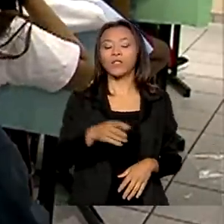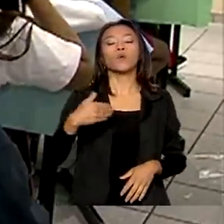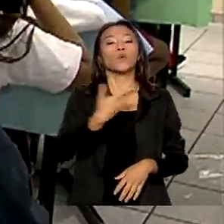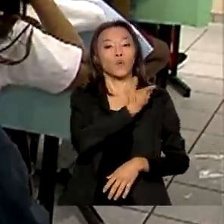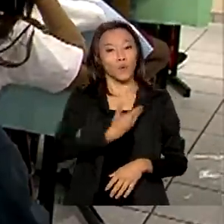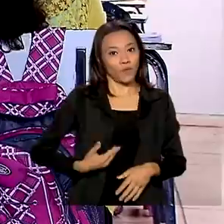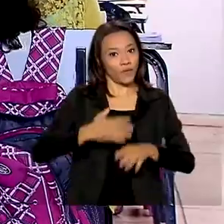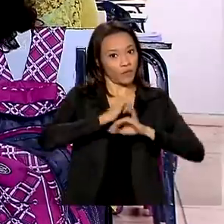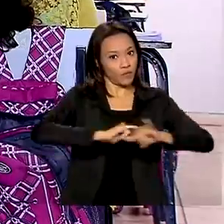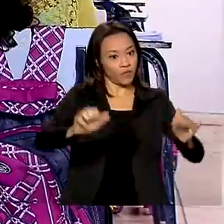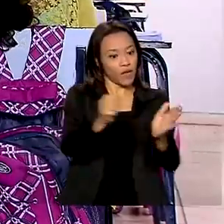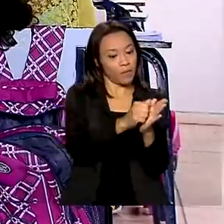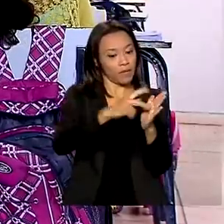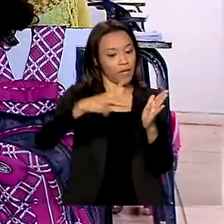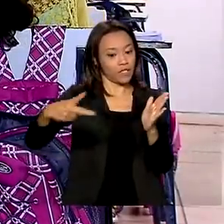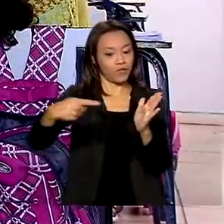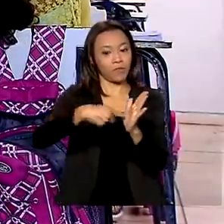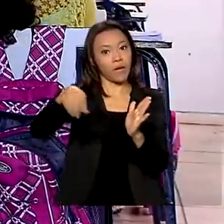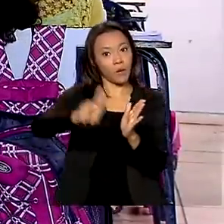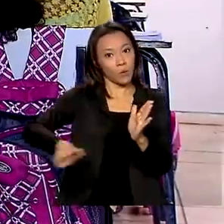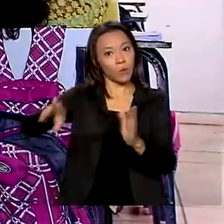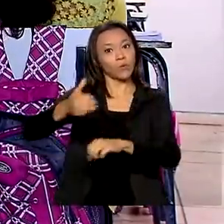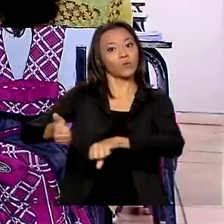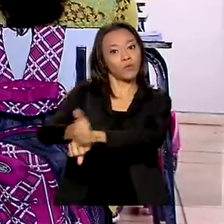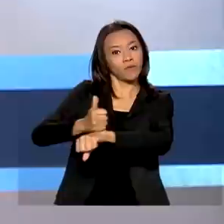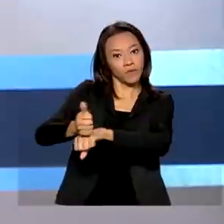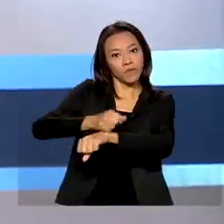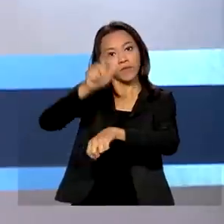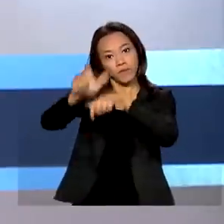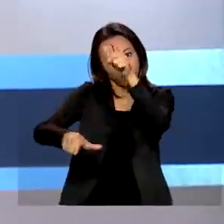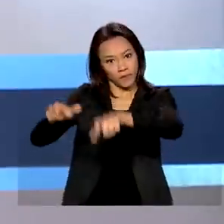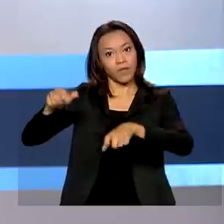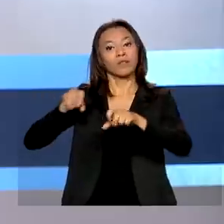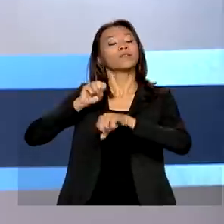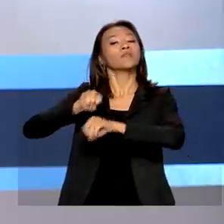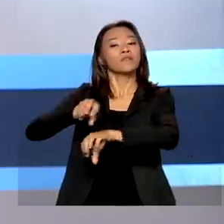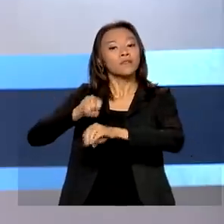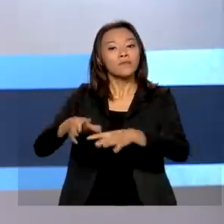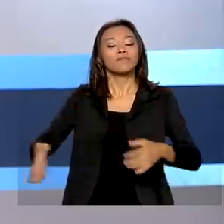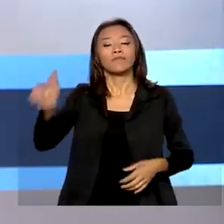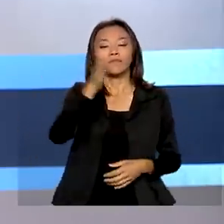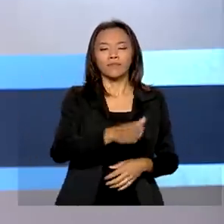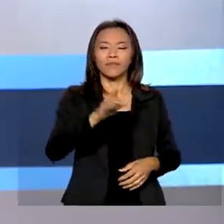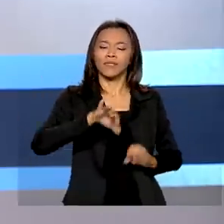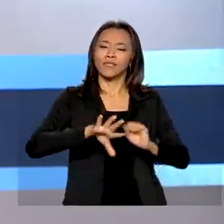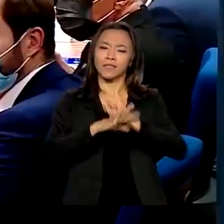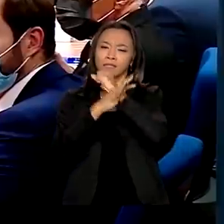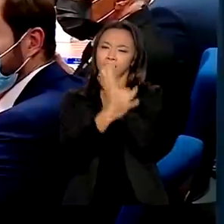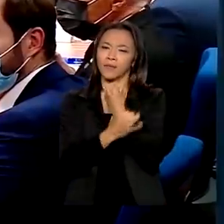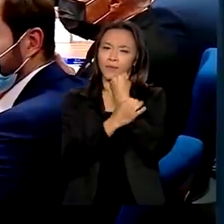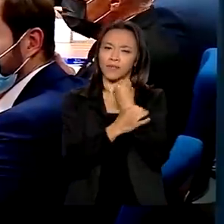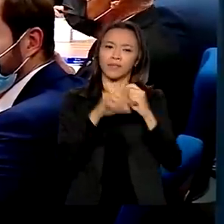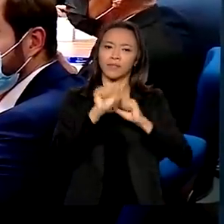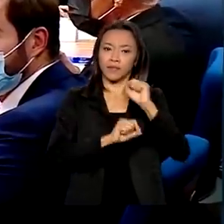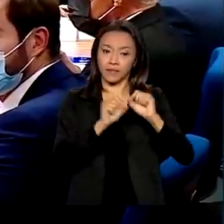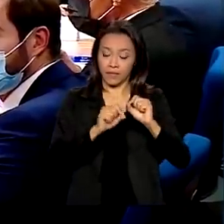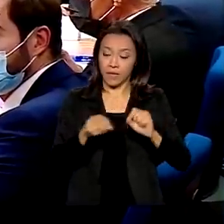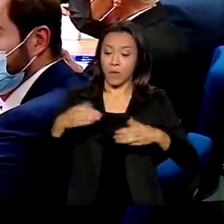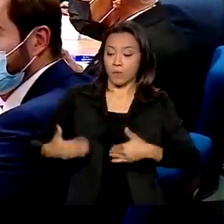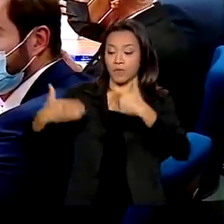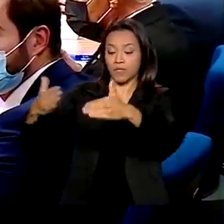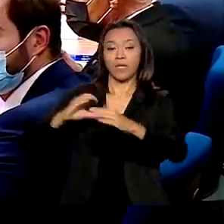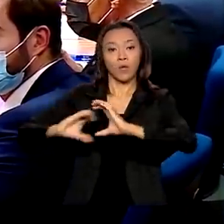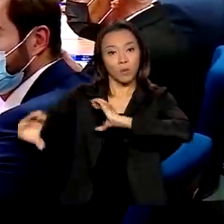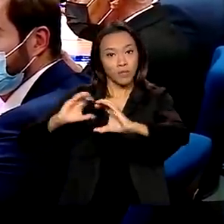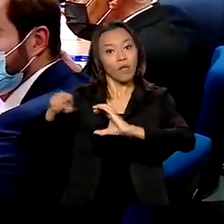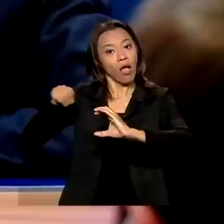canal de queixas para uso dos profissionais de educação. Segurança da informação, Ministério das Comunicações é